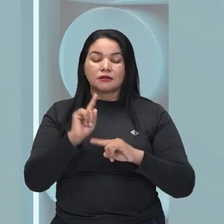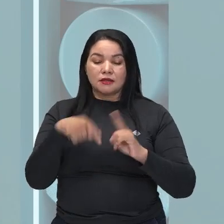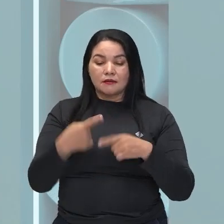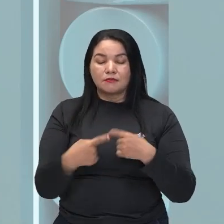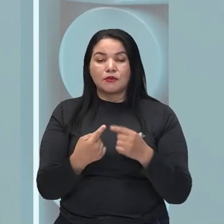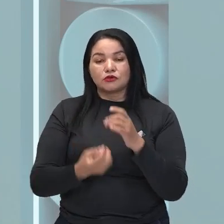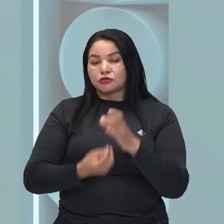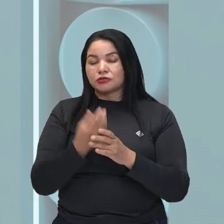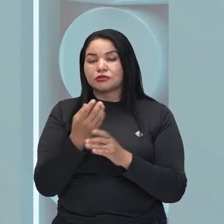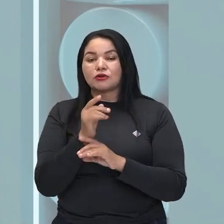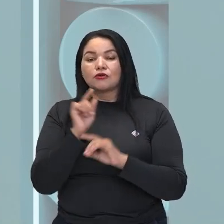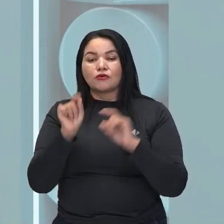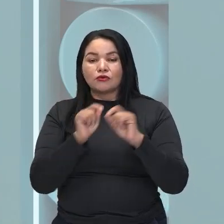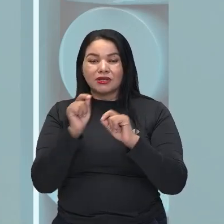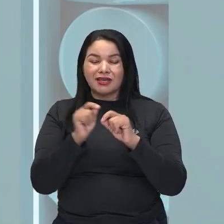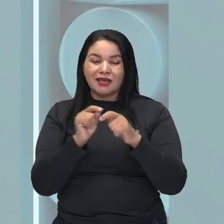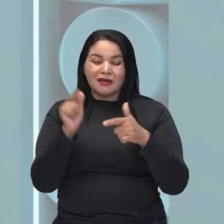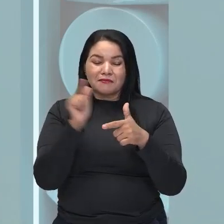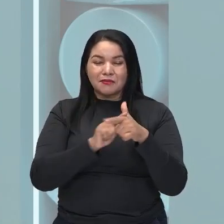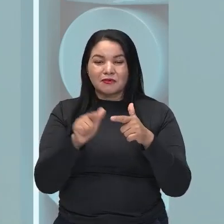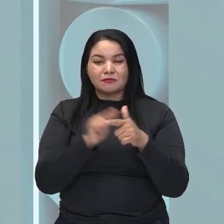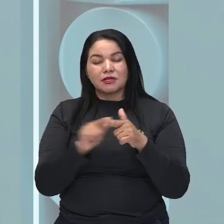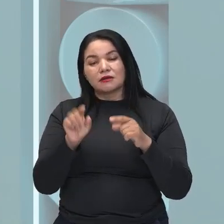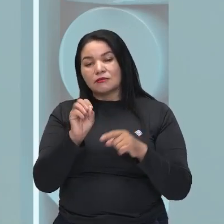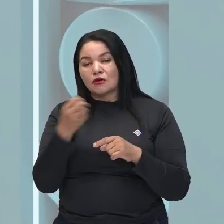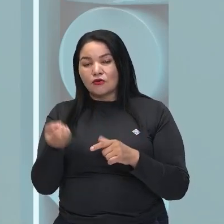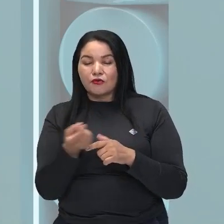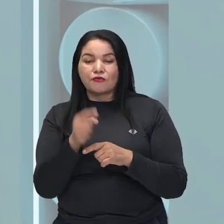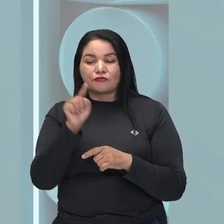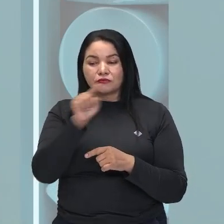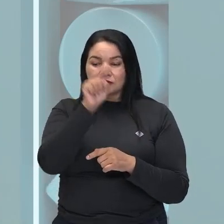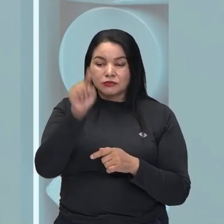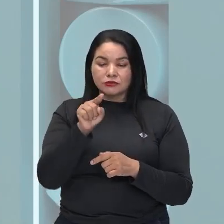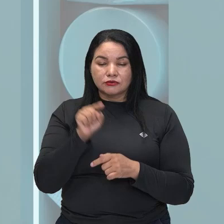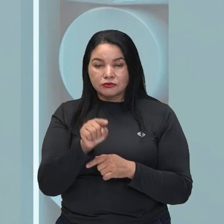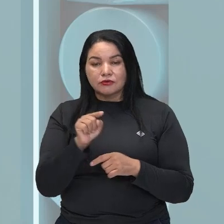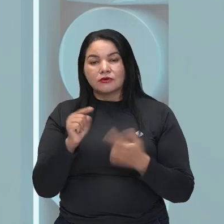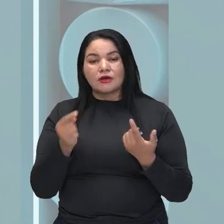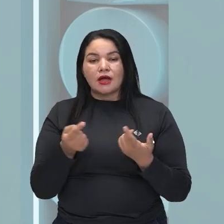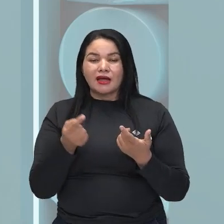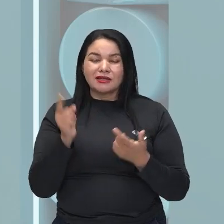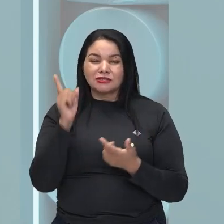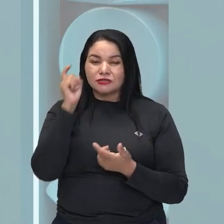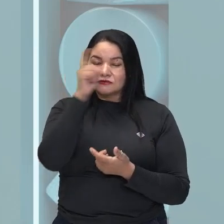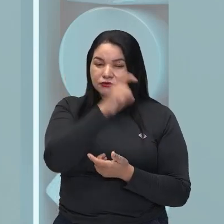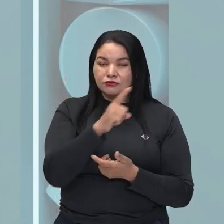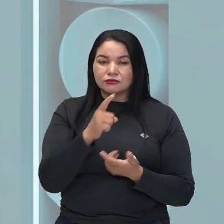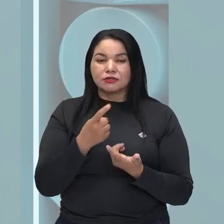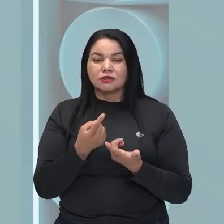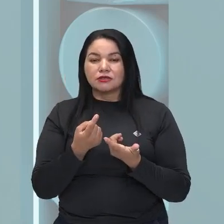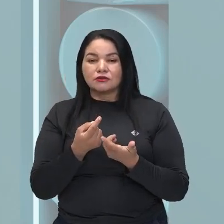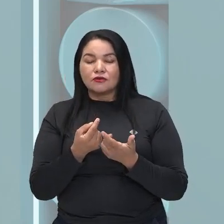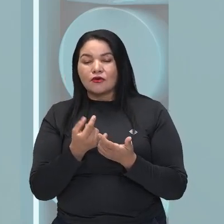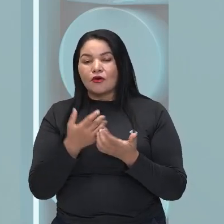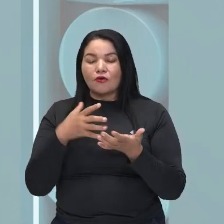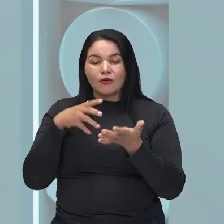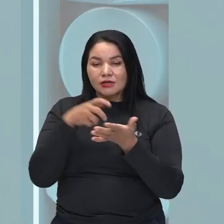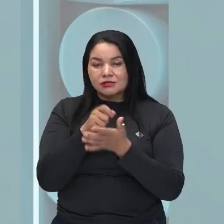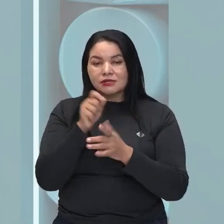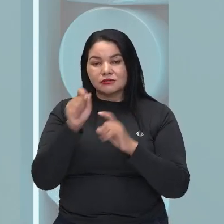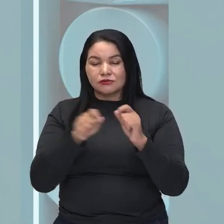série de questões que acabam dificultando o acesso desses povos a direitos e também há o